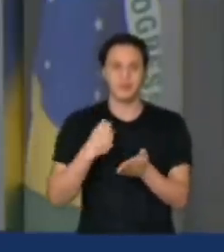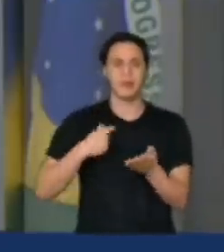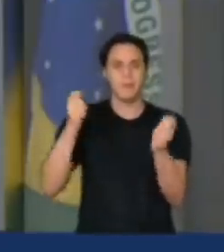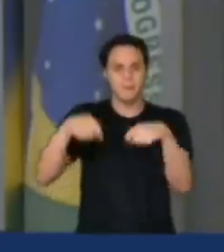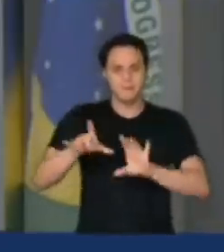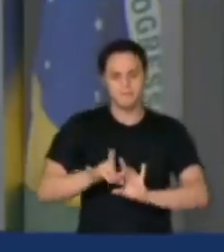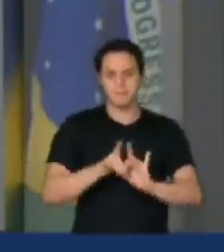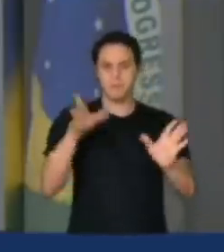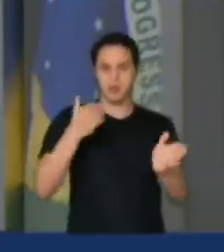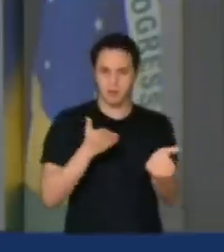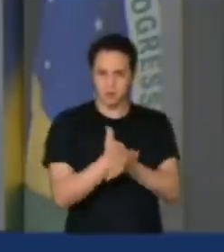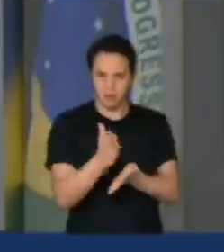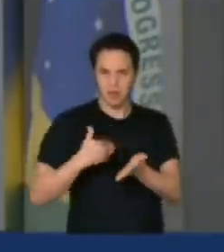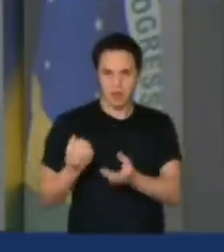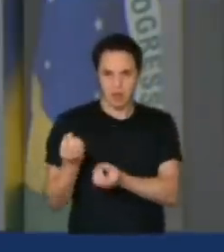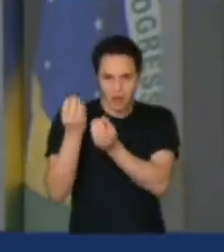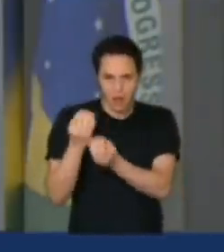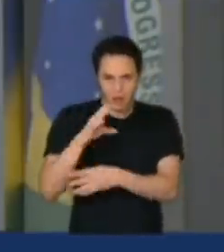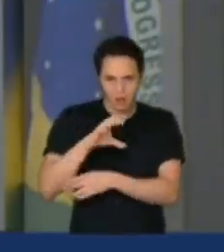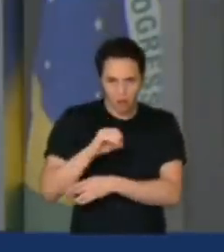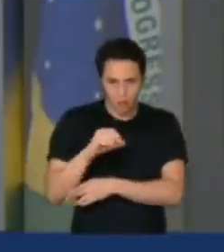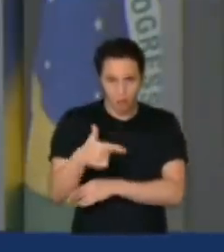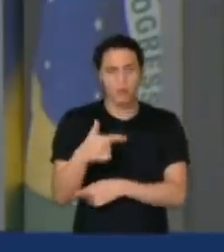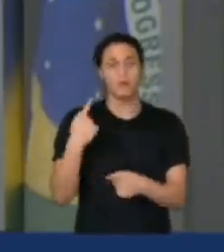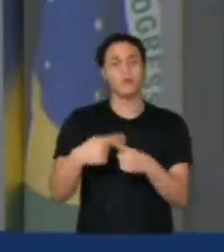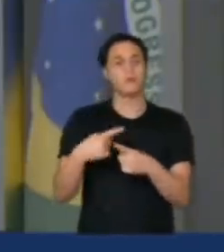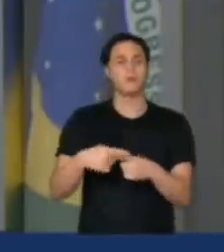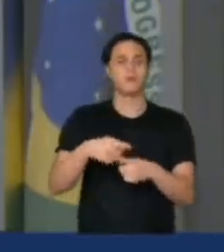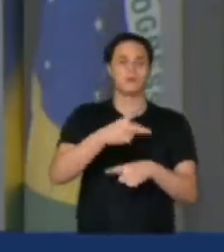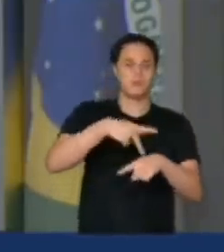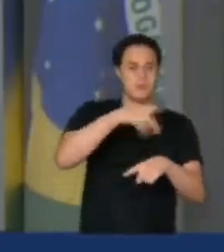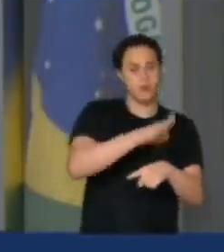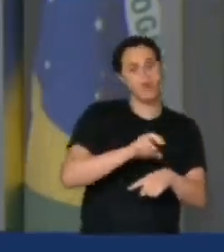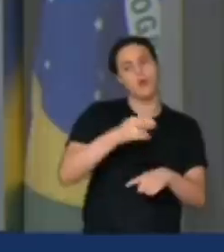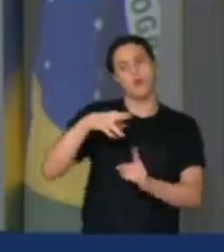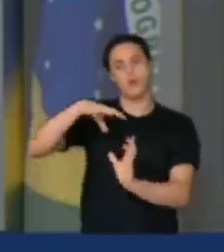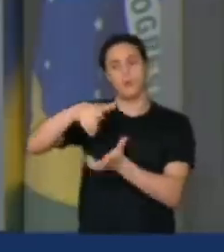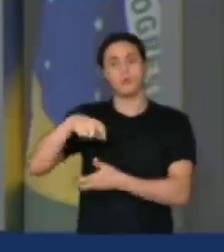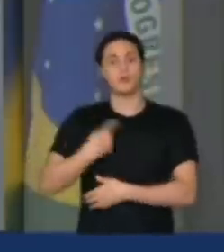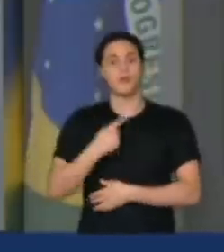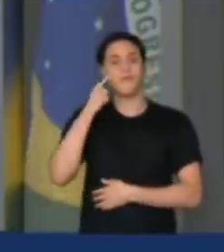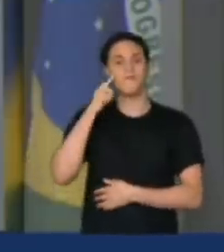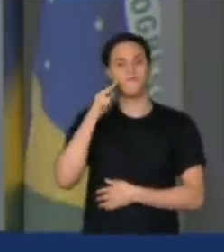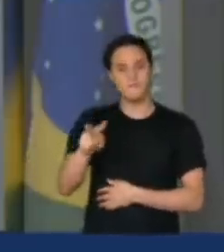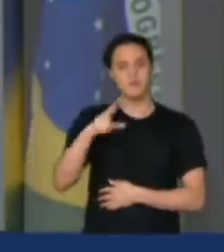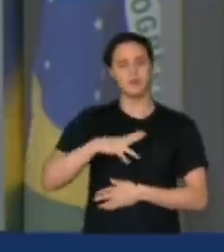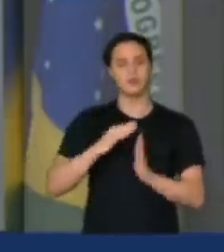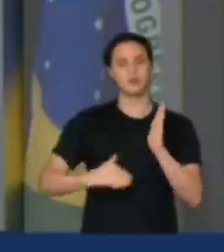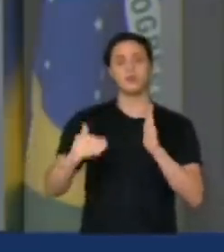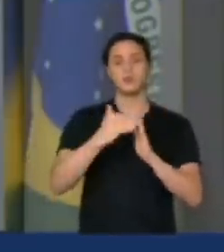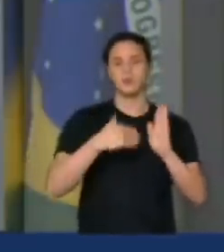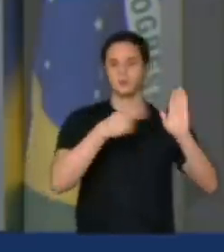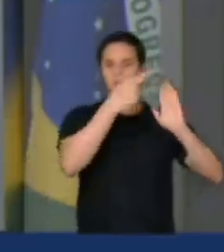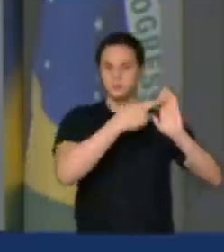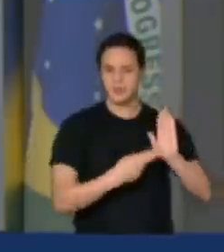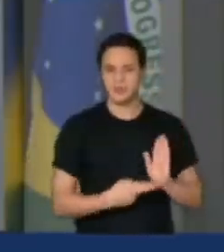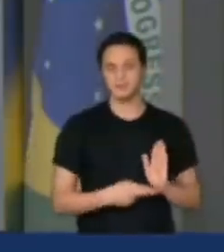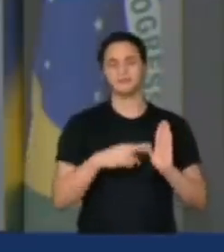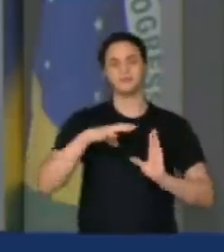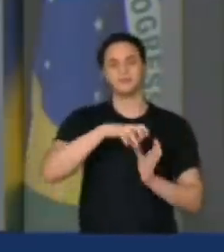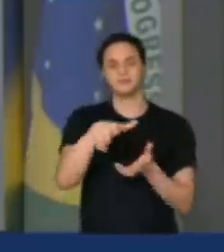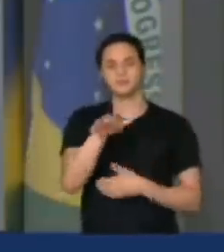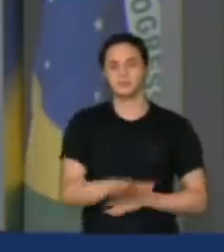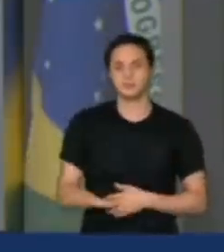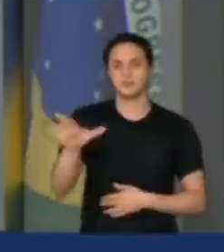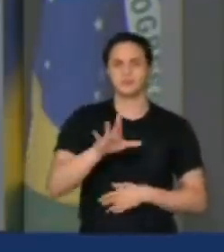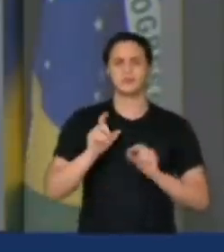tanto para o Brasil quanto para o mundo, porque a gente vai estar verificando todas as regras internacionais para que esse crédito de carbono tenha segurança